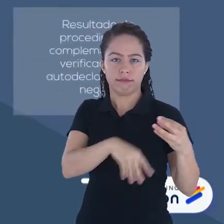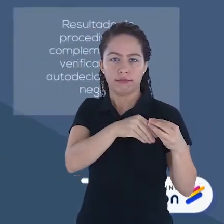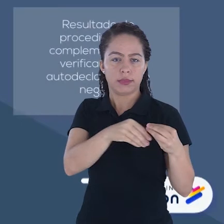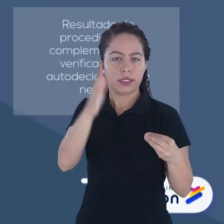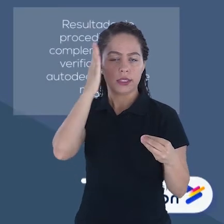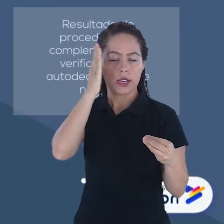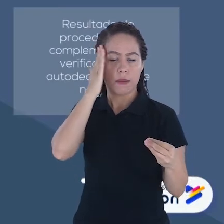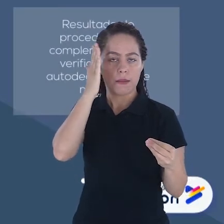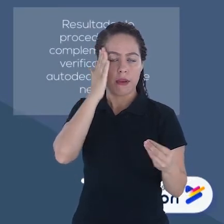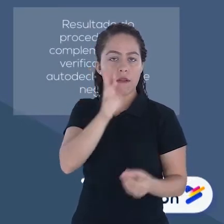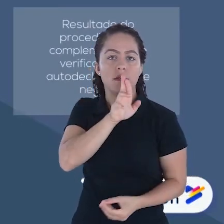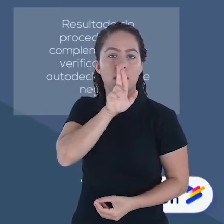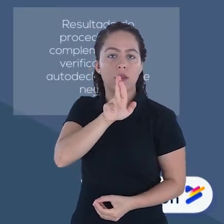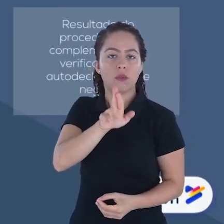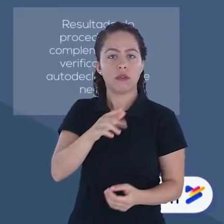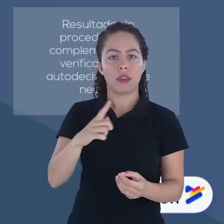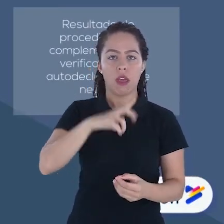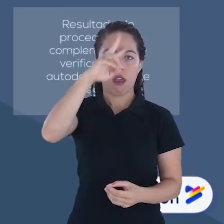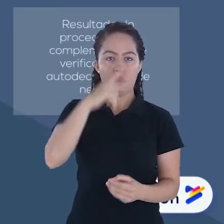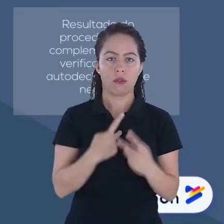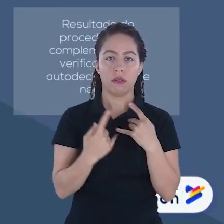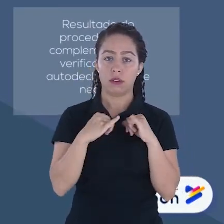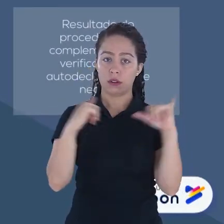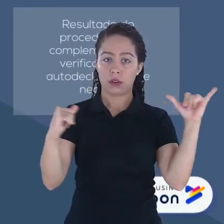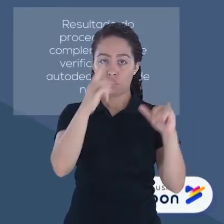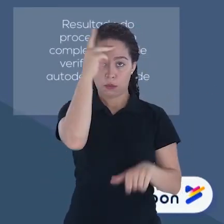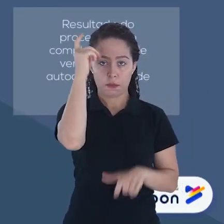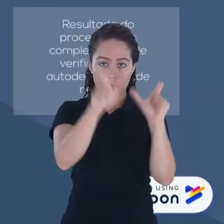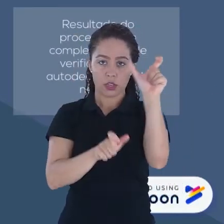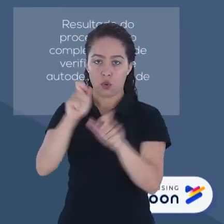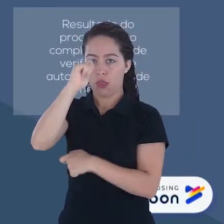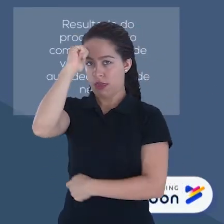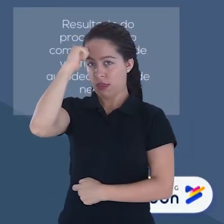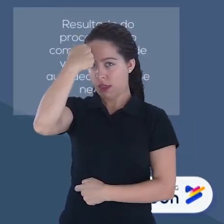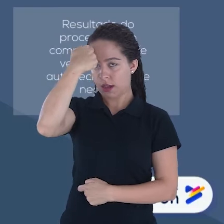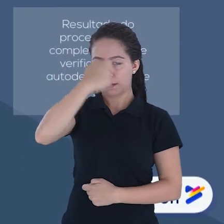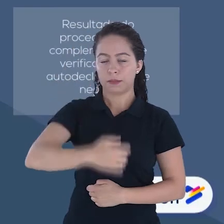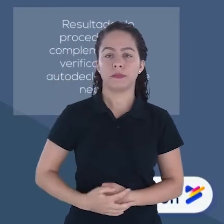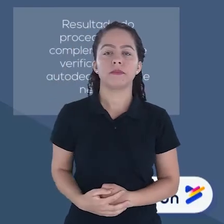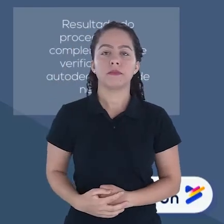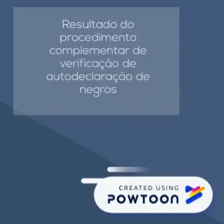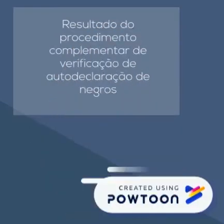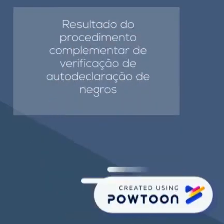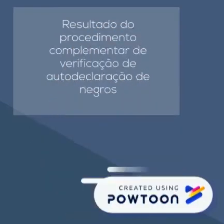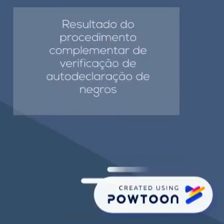Resultado do procedimento complementar de verificação de autodeclaração de negros